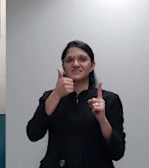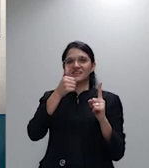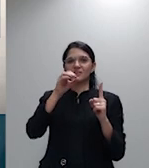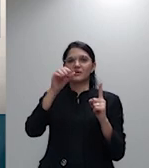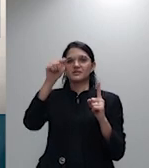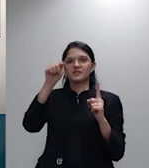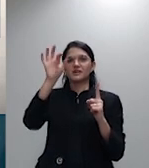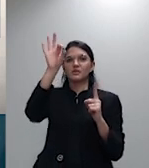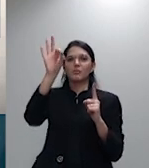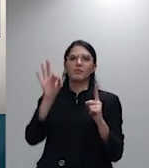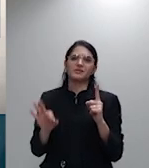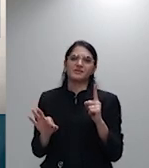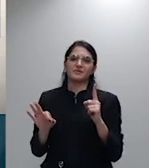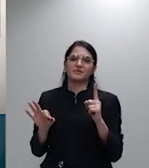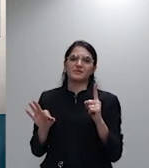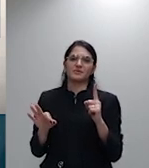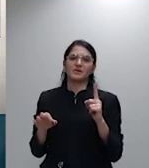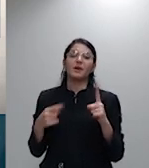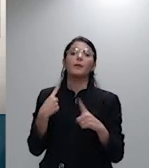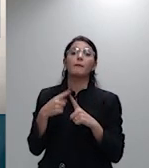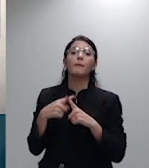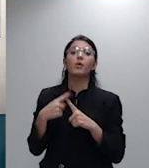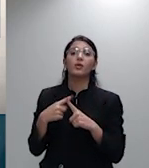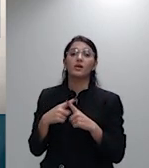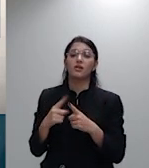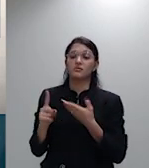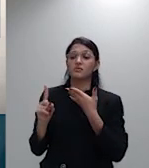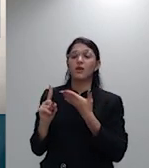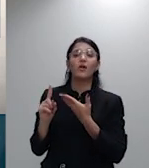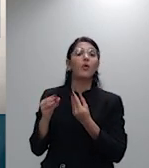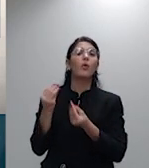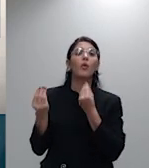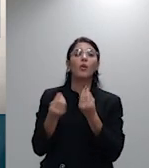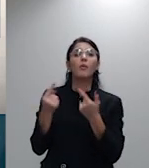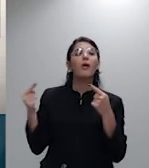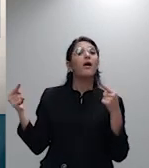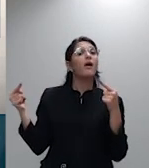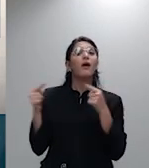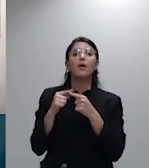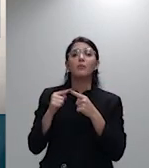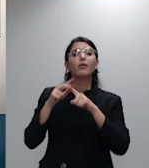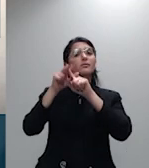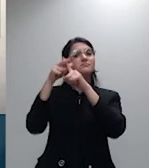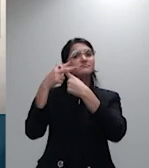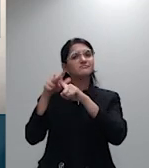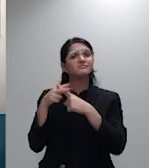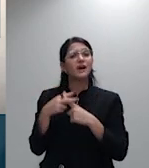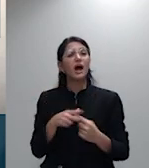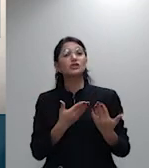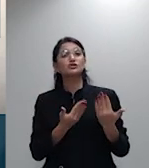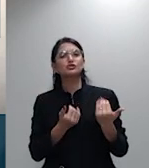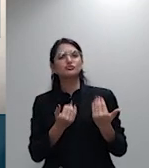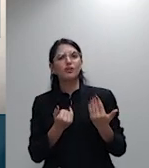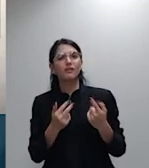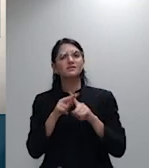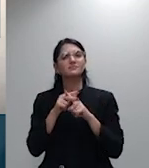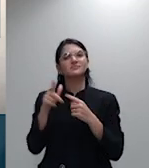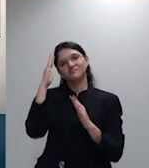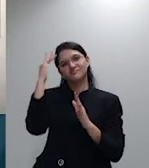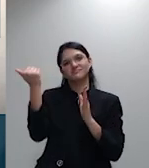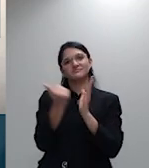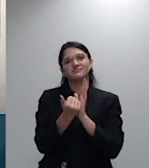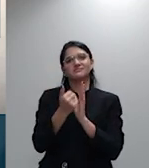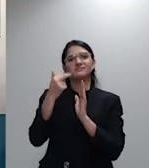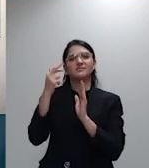a operadora aplicou reajustes ínfimos para mais jovens para obedecer os critérios da RN63 e aplicar